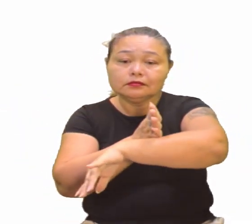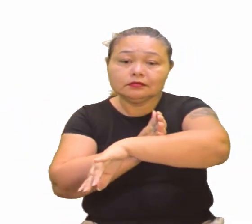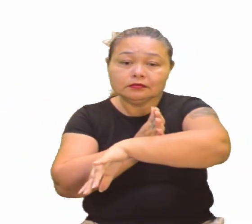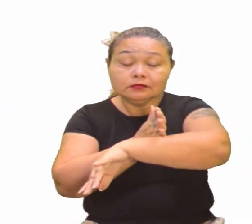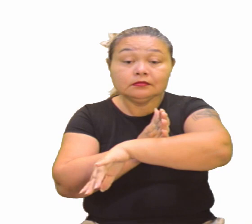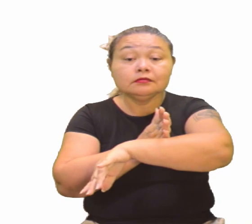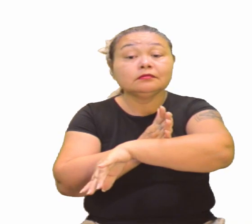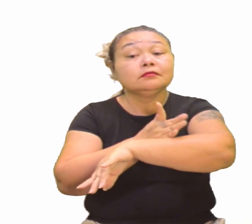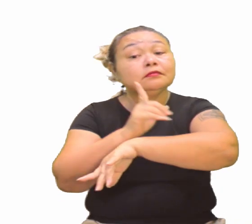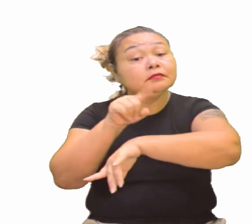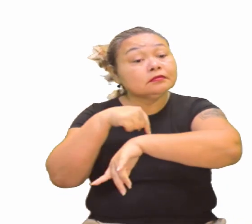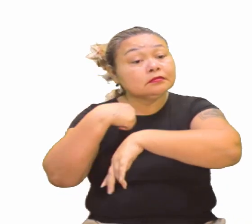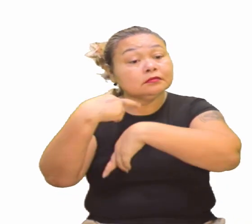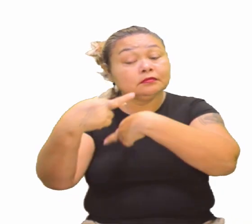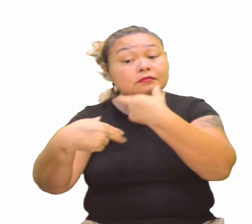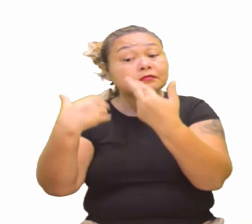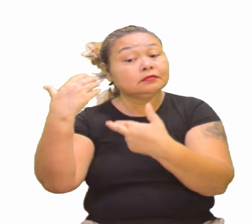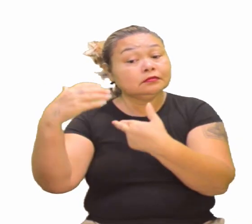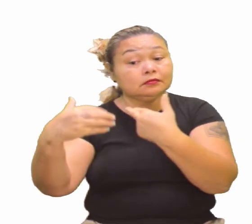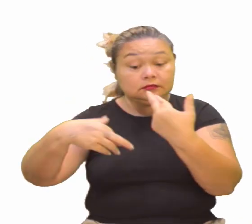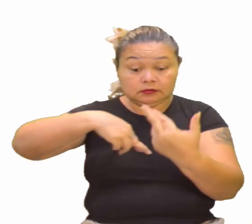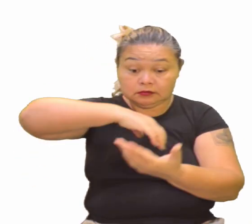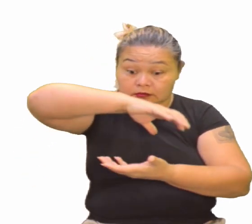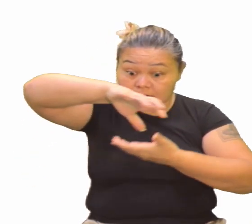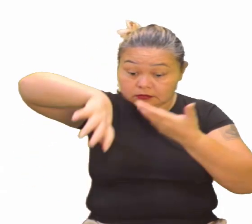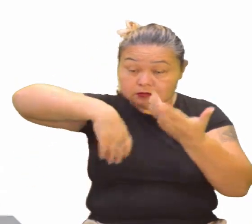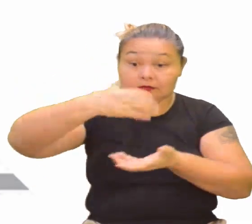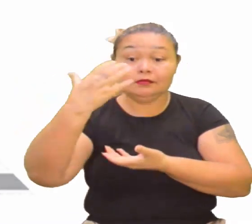Idade Média, para a Revolução Científica.